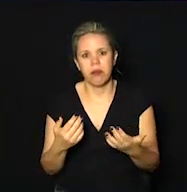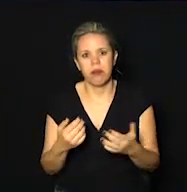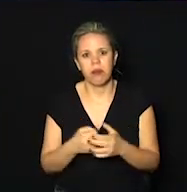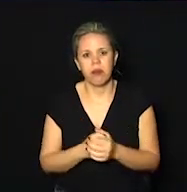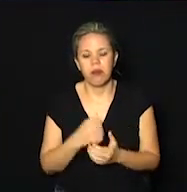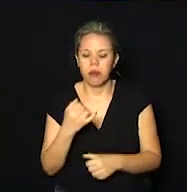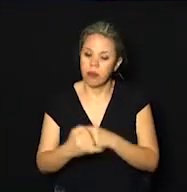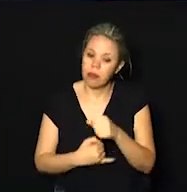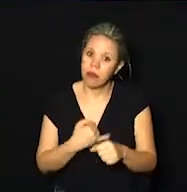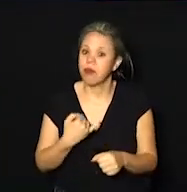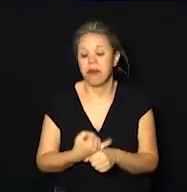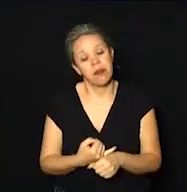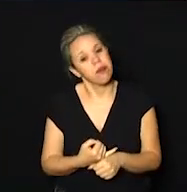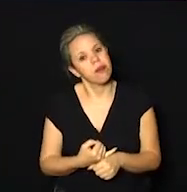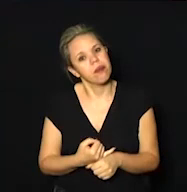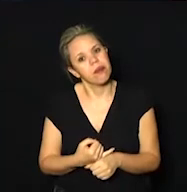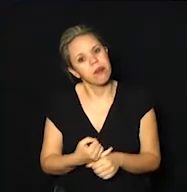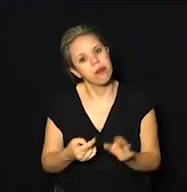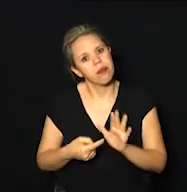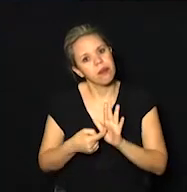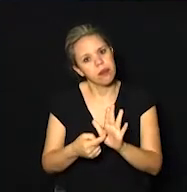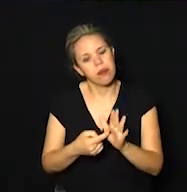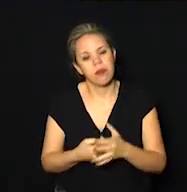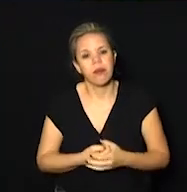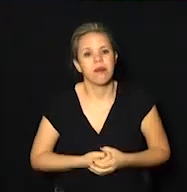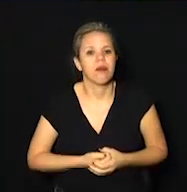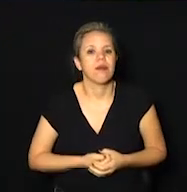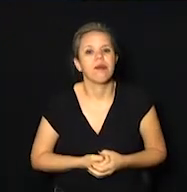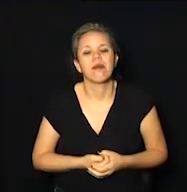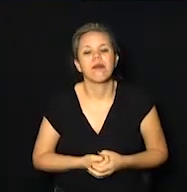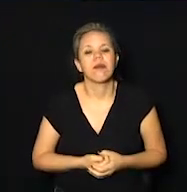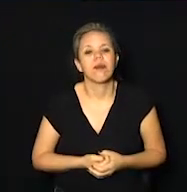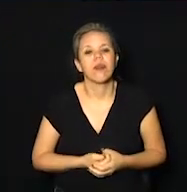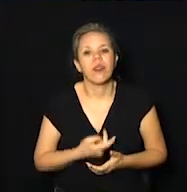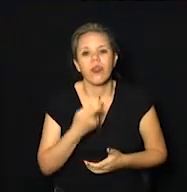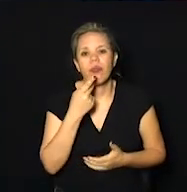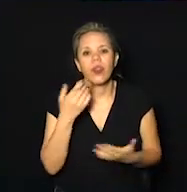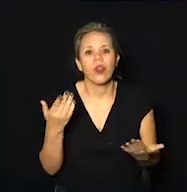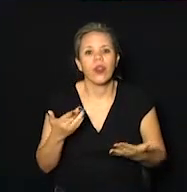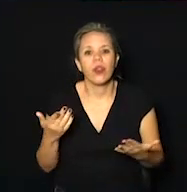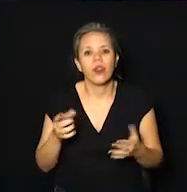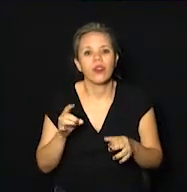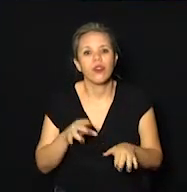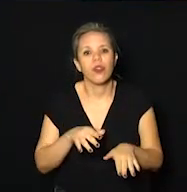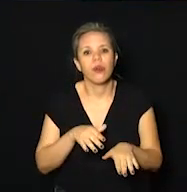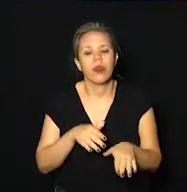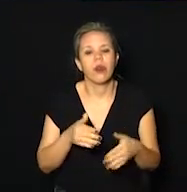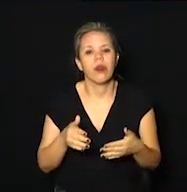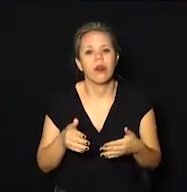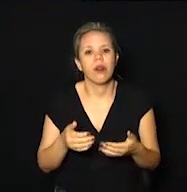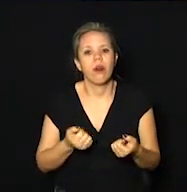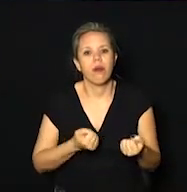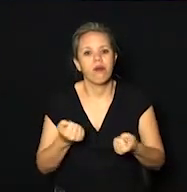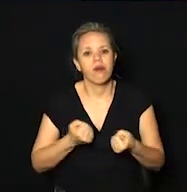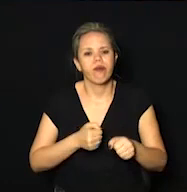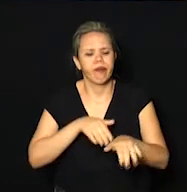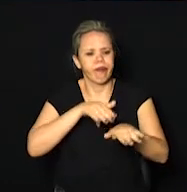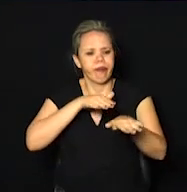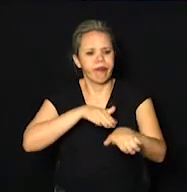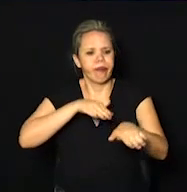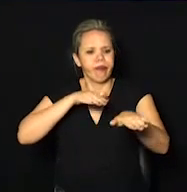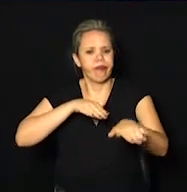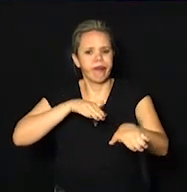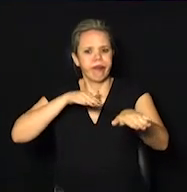online, irão se apresentar. Vivi, vamos falar agora da carreata do bem. Teremos mais uma para